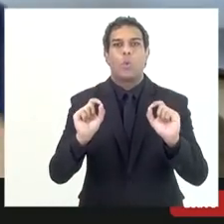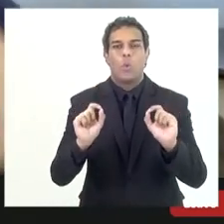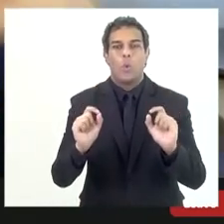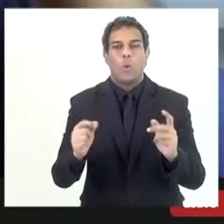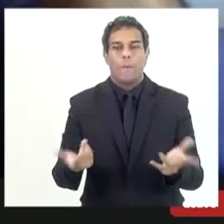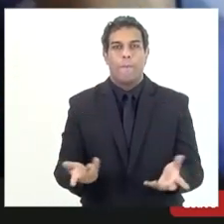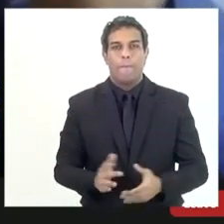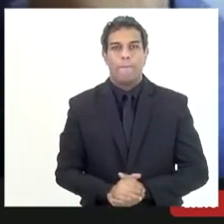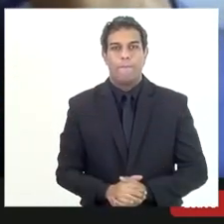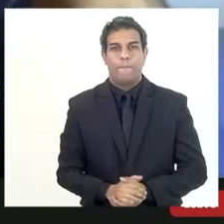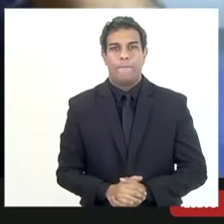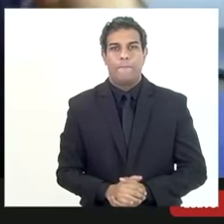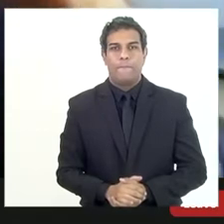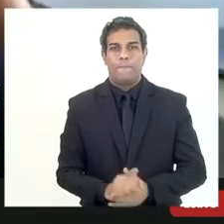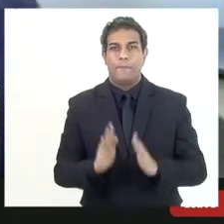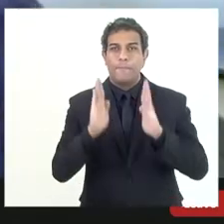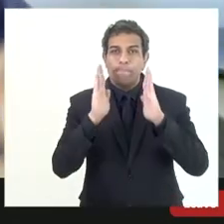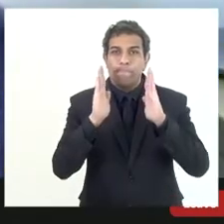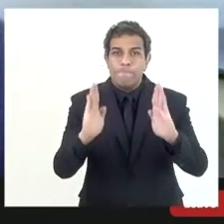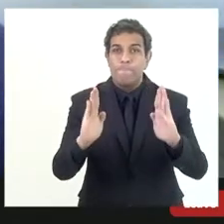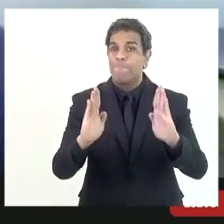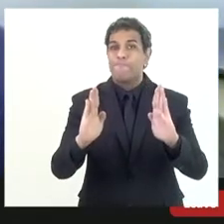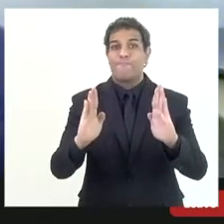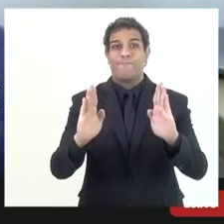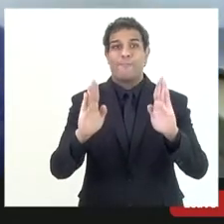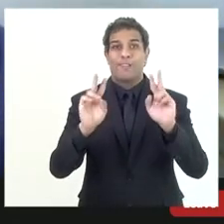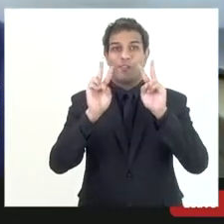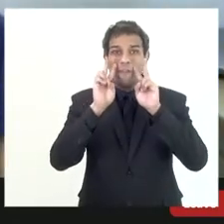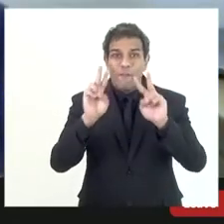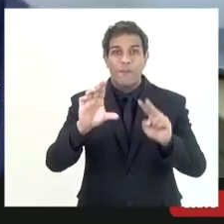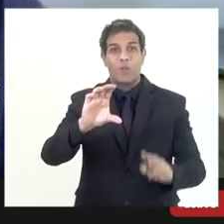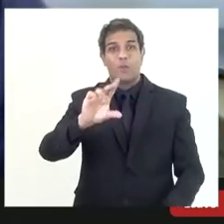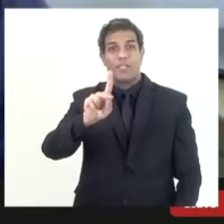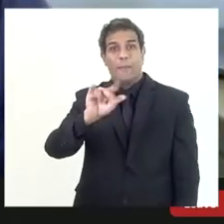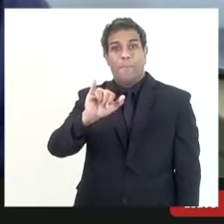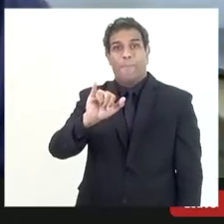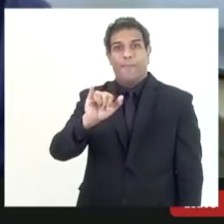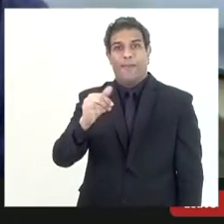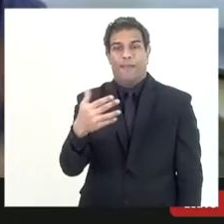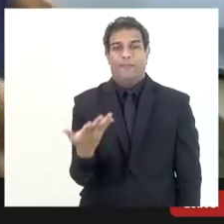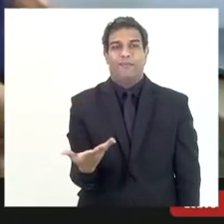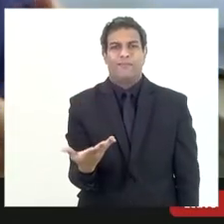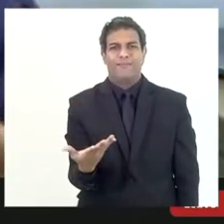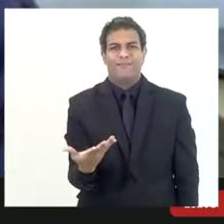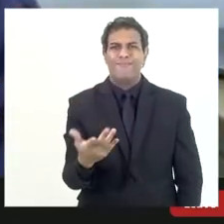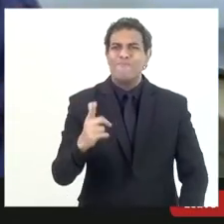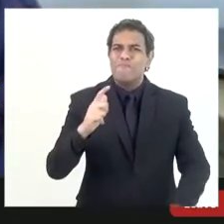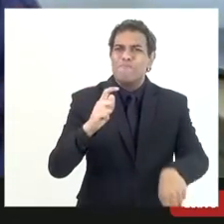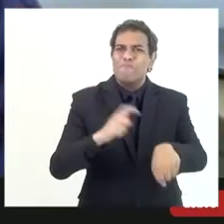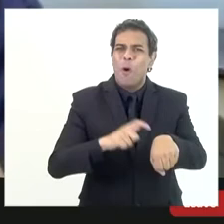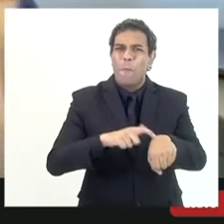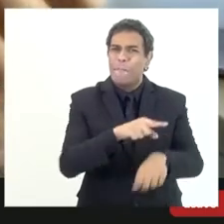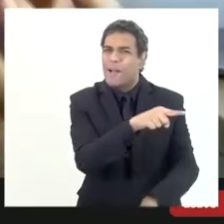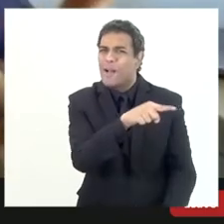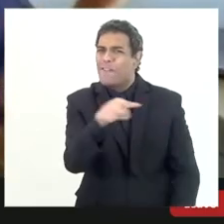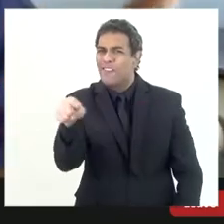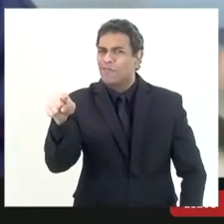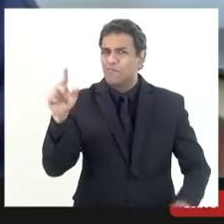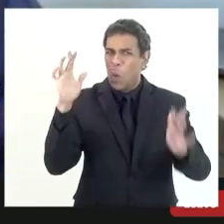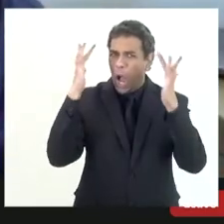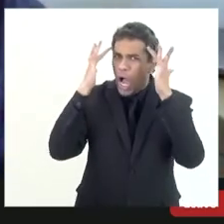nós estamos no enfoque de uma CPI não seria a hora da gente trazer à tona